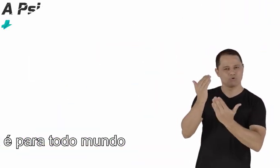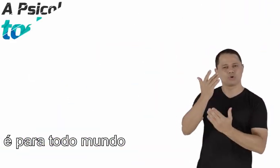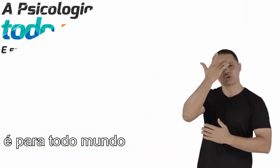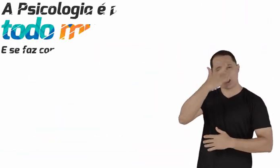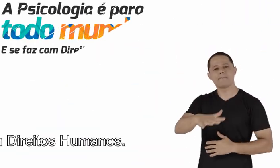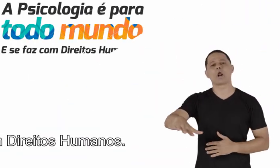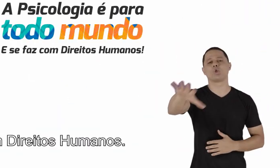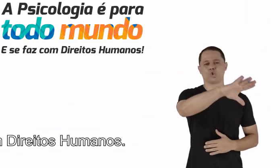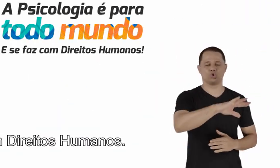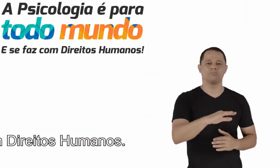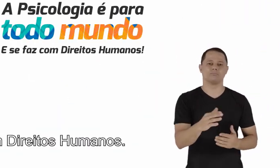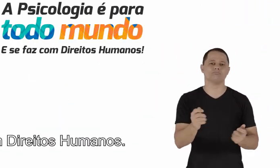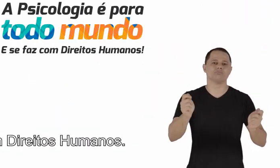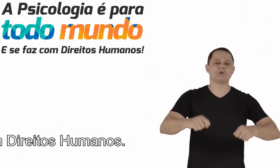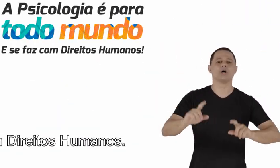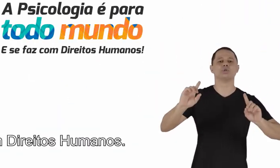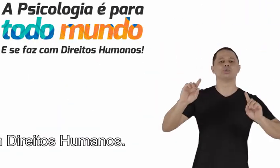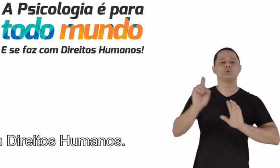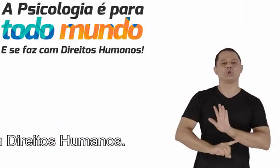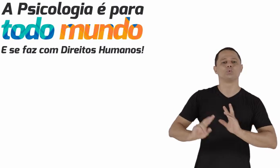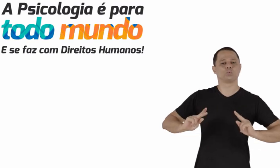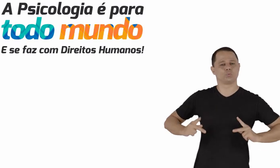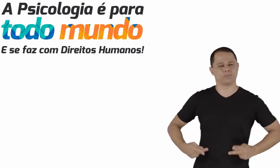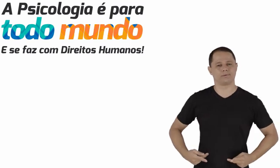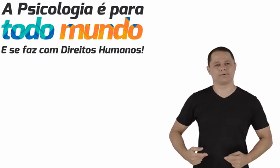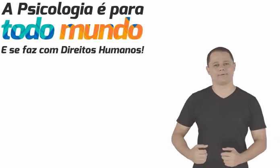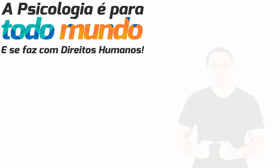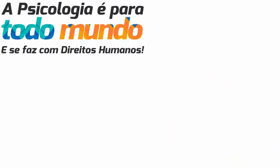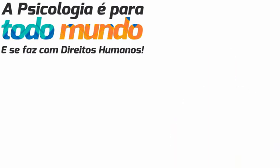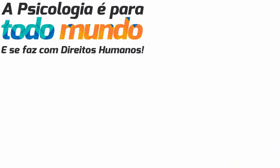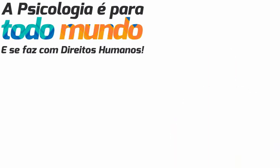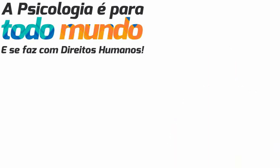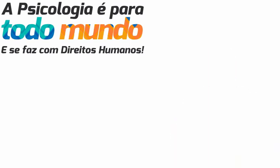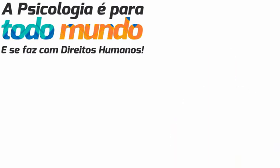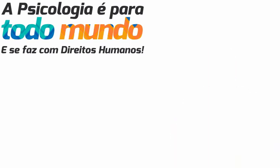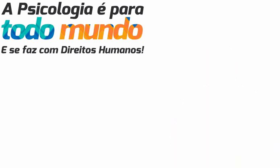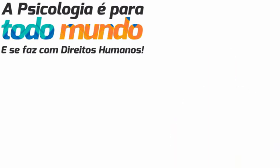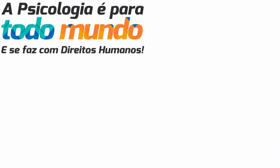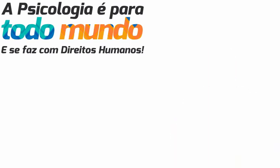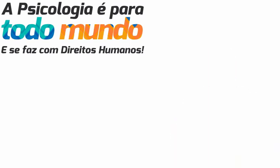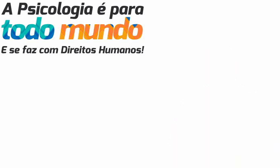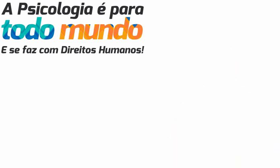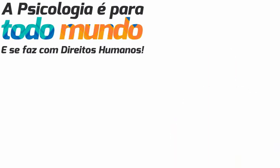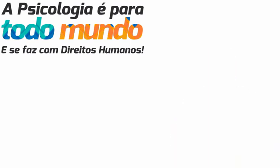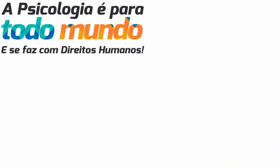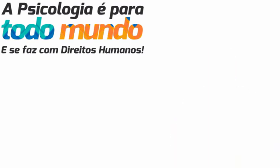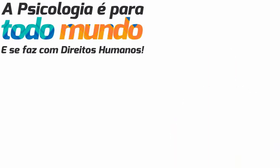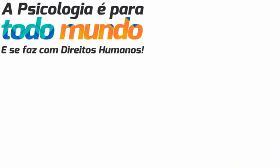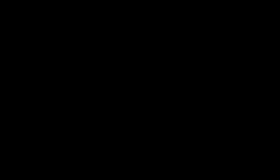todo mundo e se faz com direitos humanos. A psicologia direitos A psicologia para A A